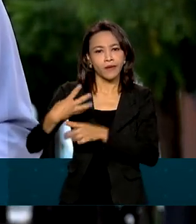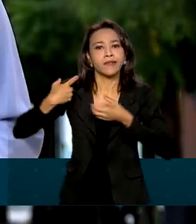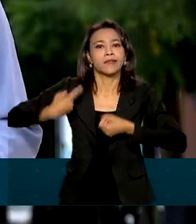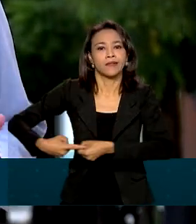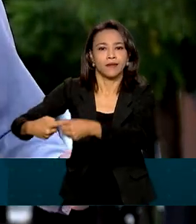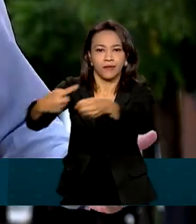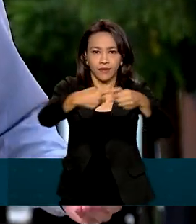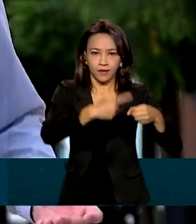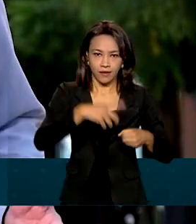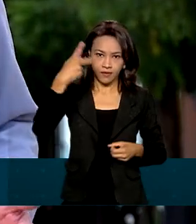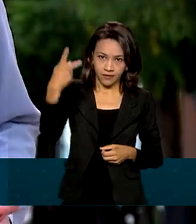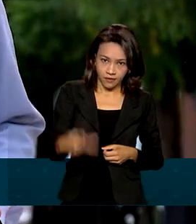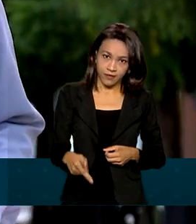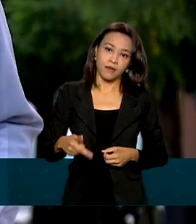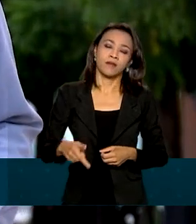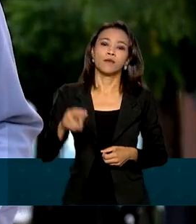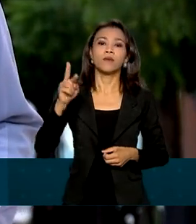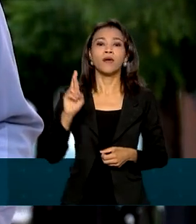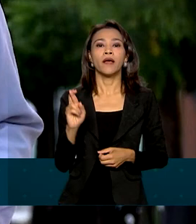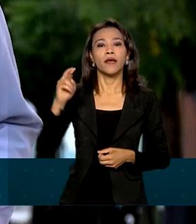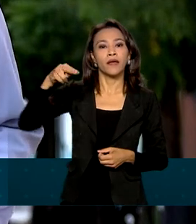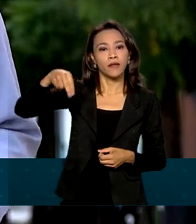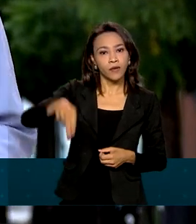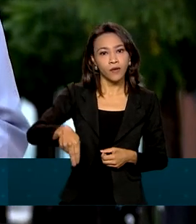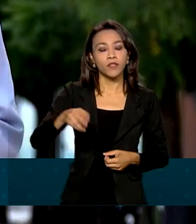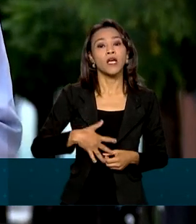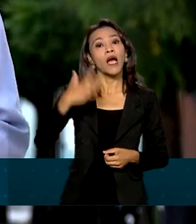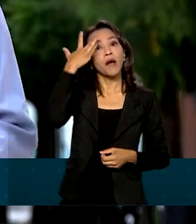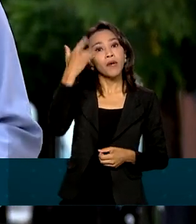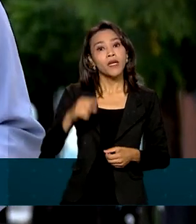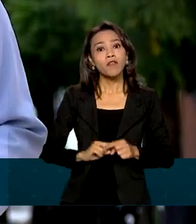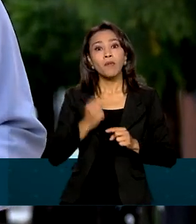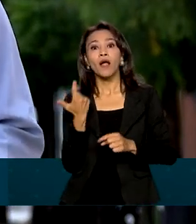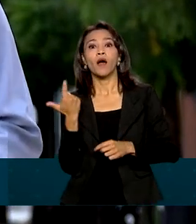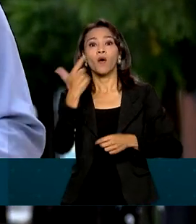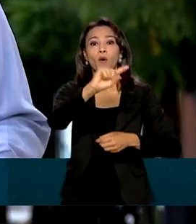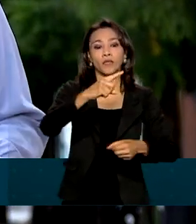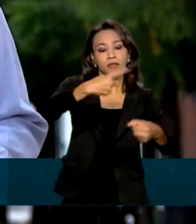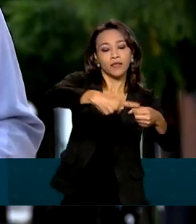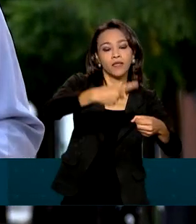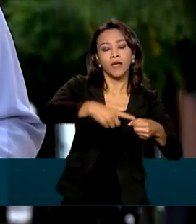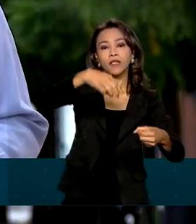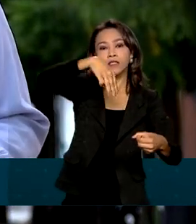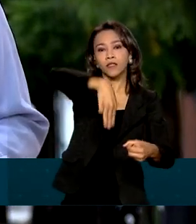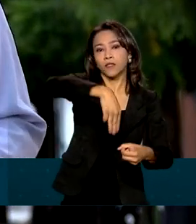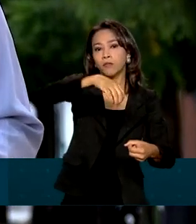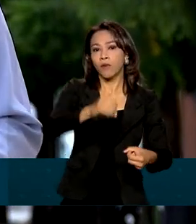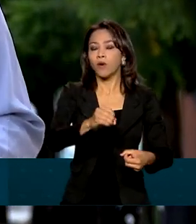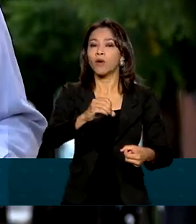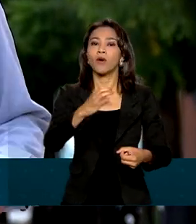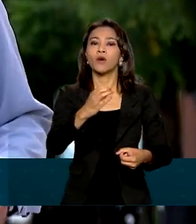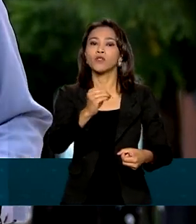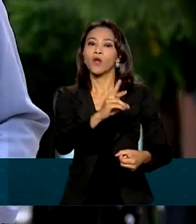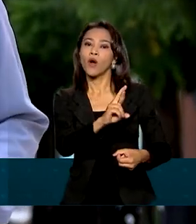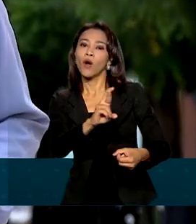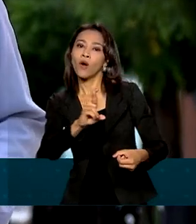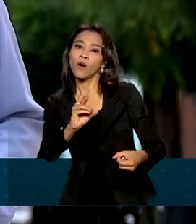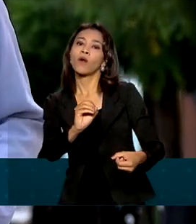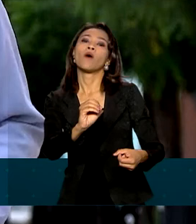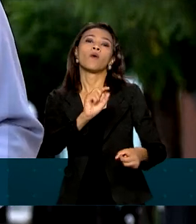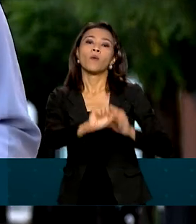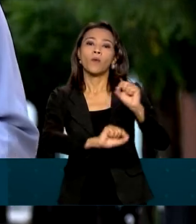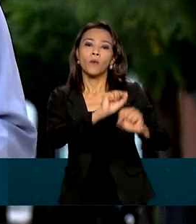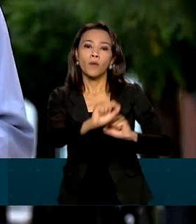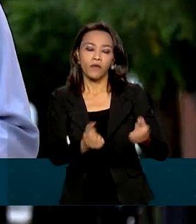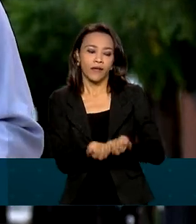do Rio Grande do Norte. Amanhã, a comitiva irá para Mossoró, distante 150 quilômetros daqui de Pau dos Ferros, onde